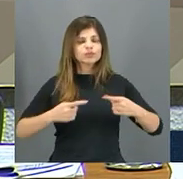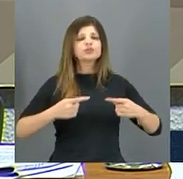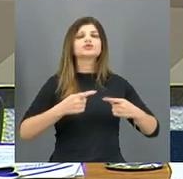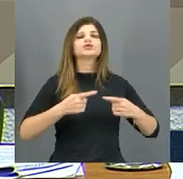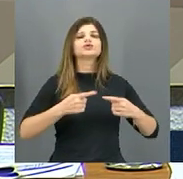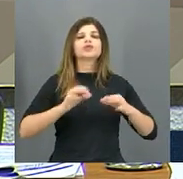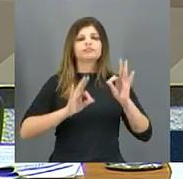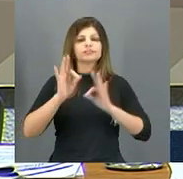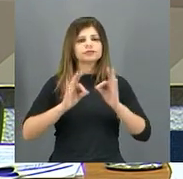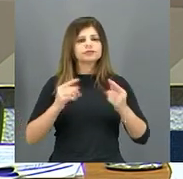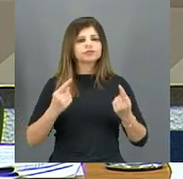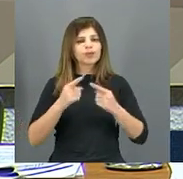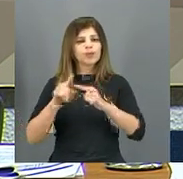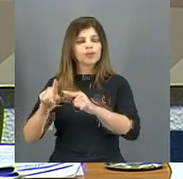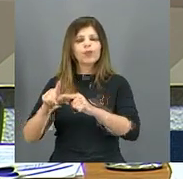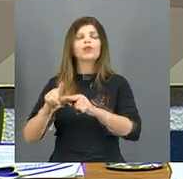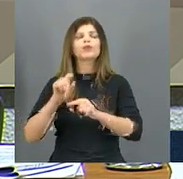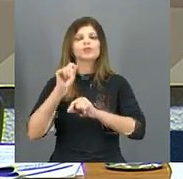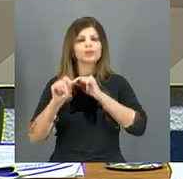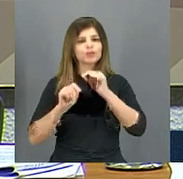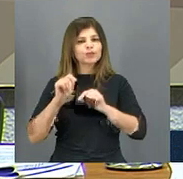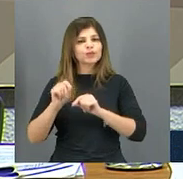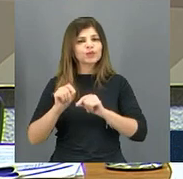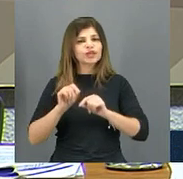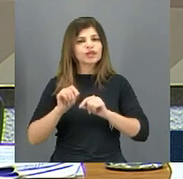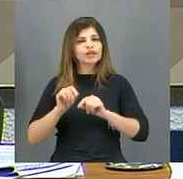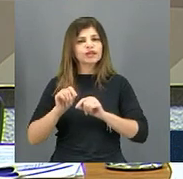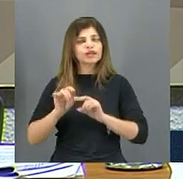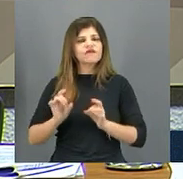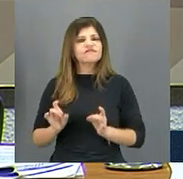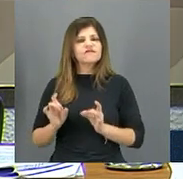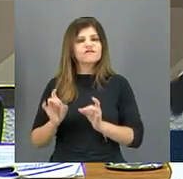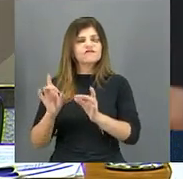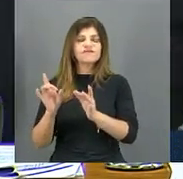de combate à prática de tráfico urbano.